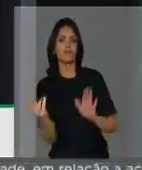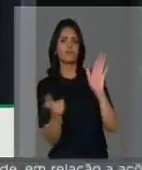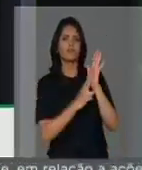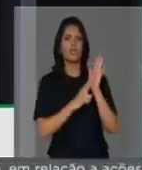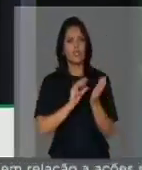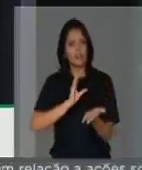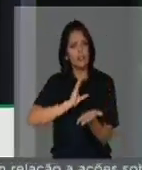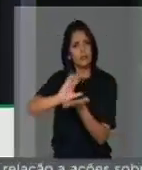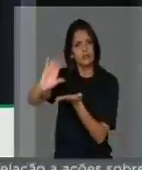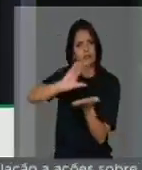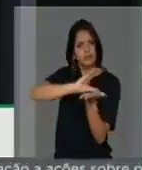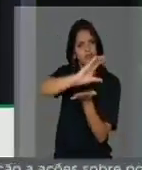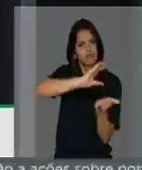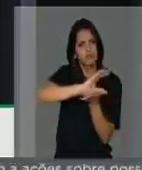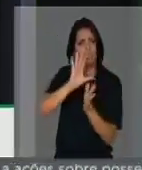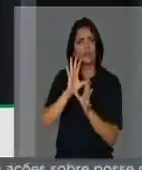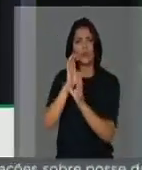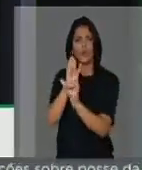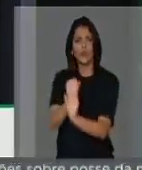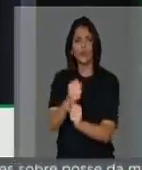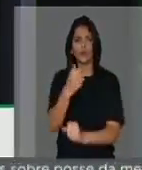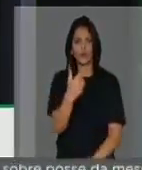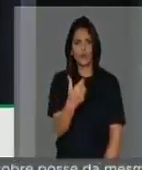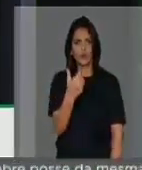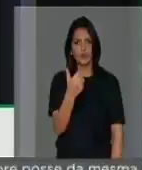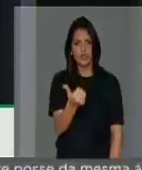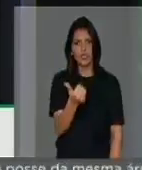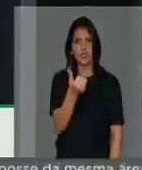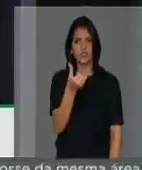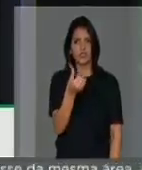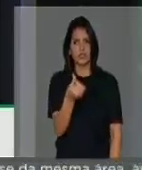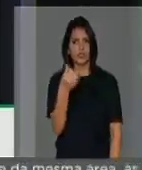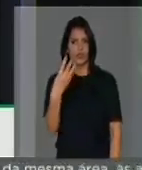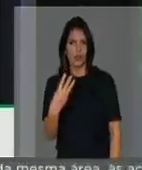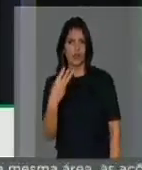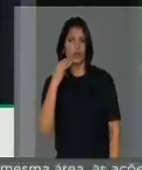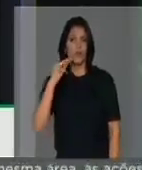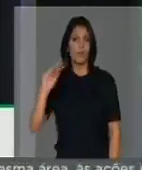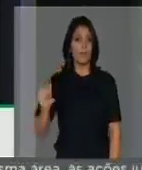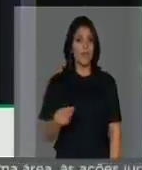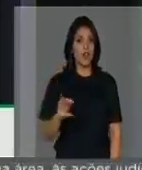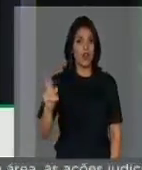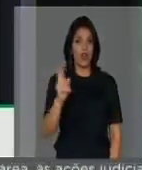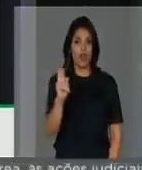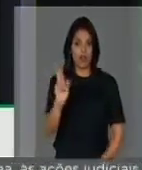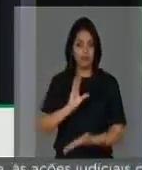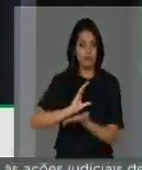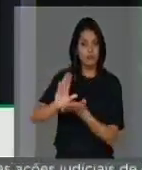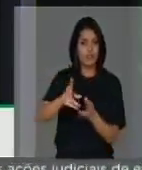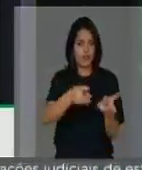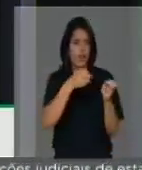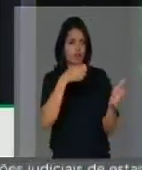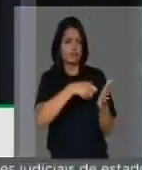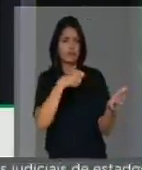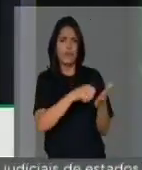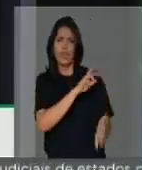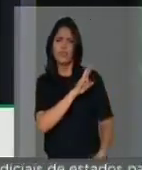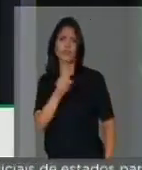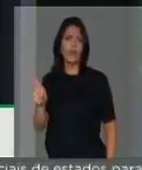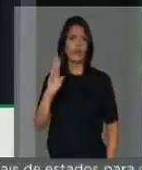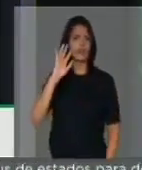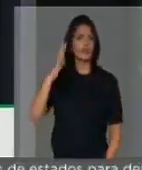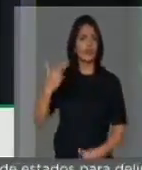garantir emendas de bancada num total de R$ 264 milhões. Por isso, cobramos respostas urgentes para